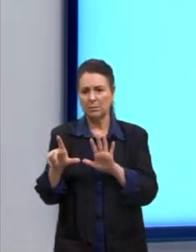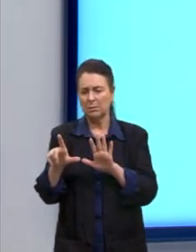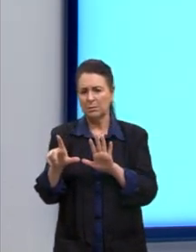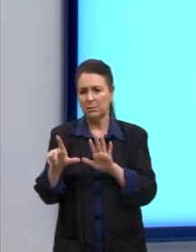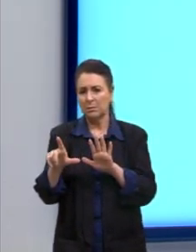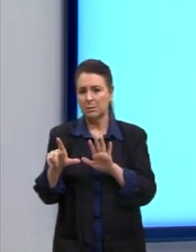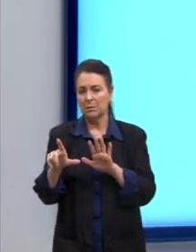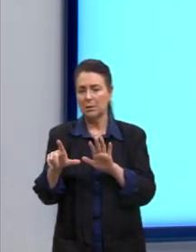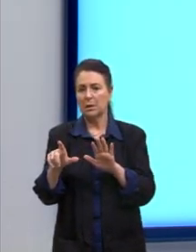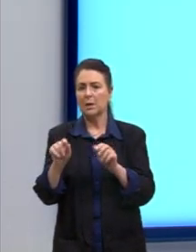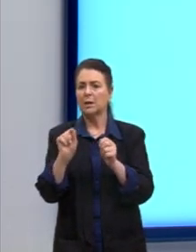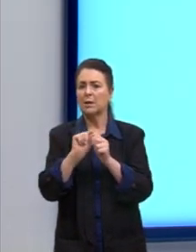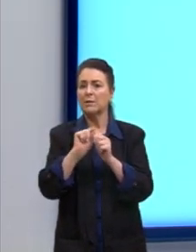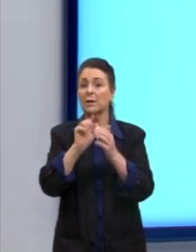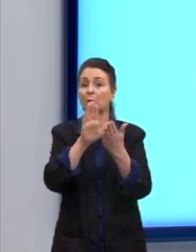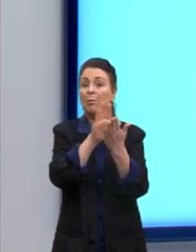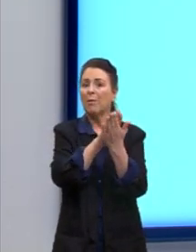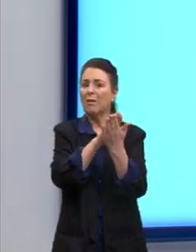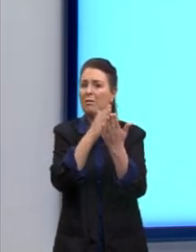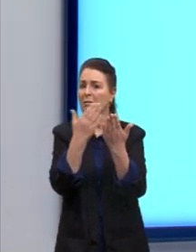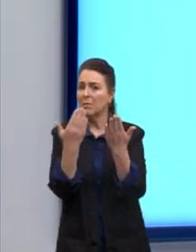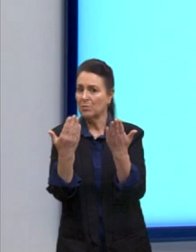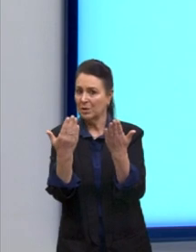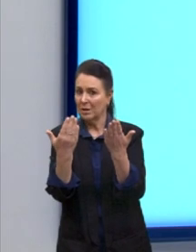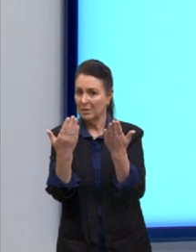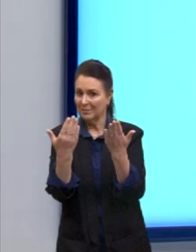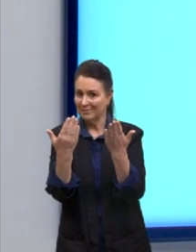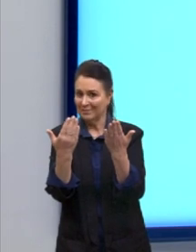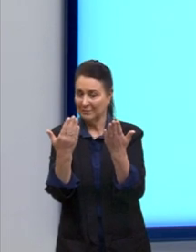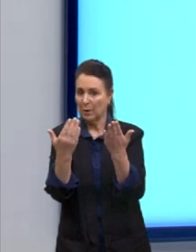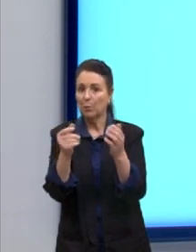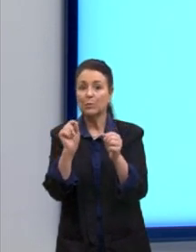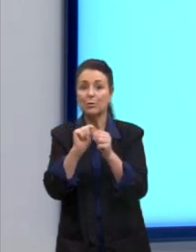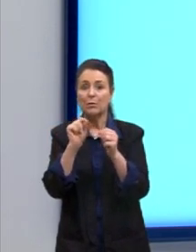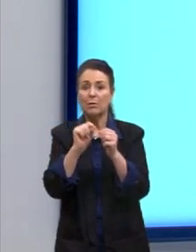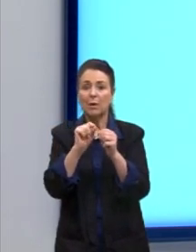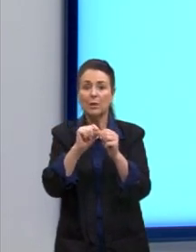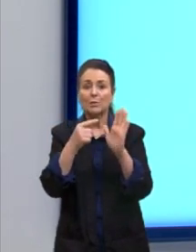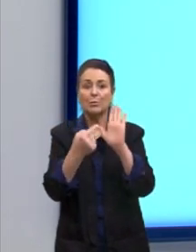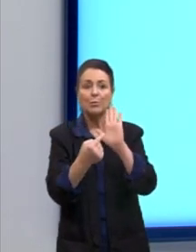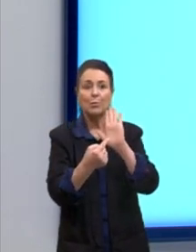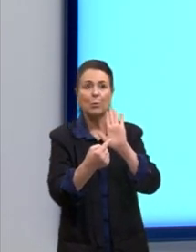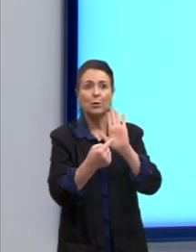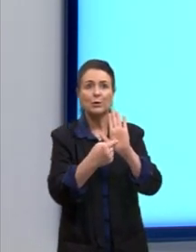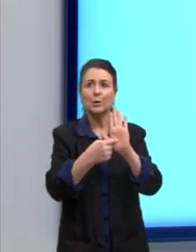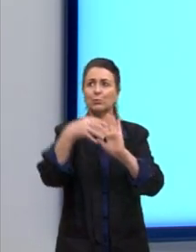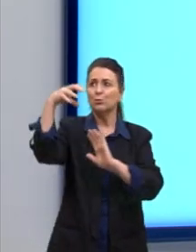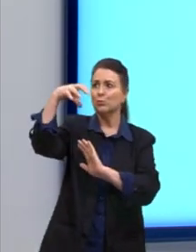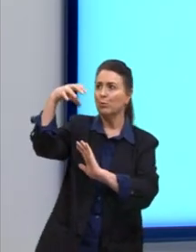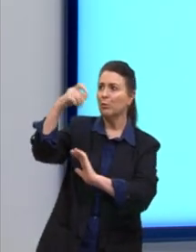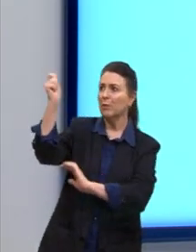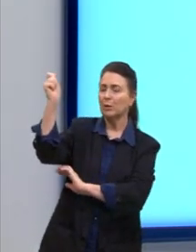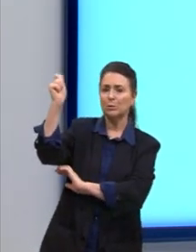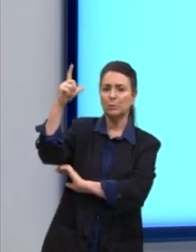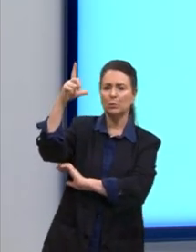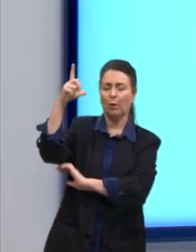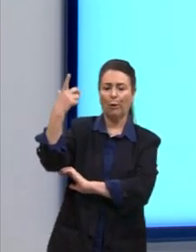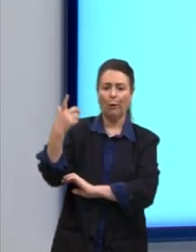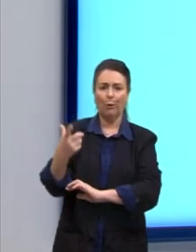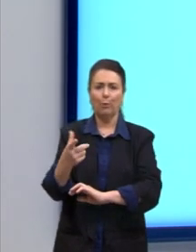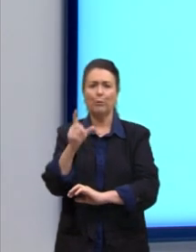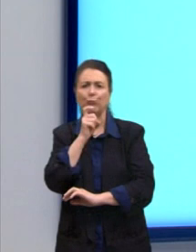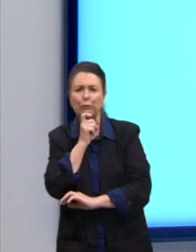fazendo uma analogia a essa previsão do tempo, mostrando esse mapa ali todo pintado de